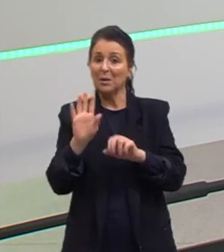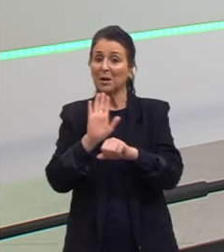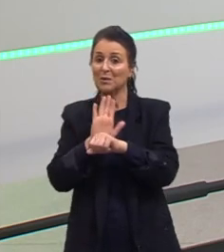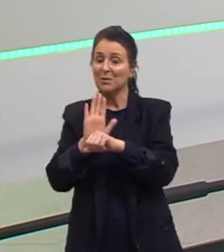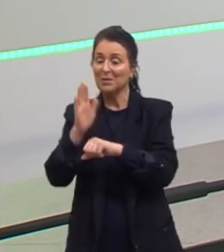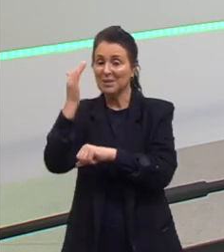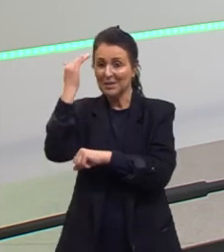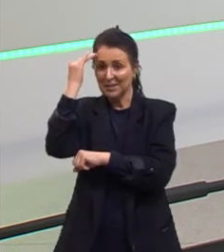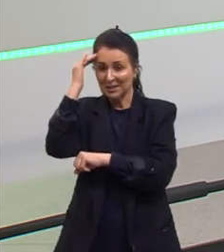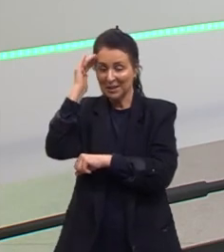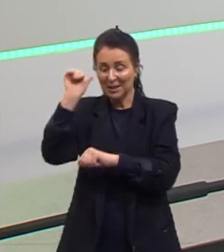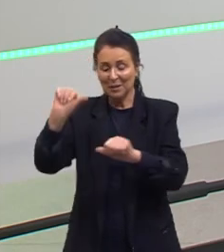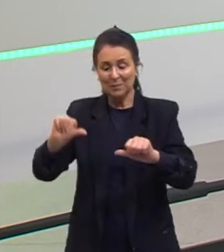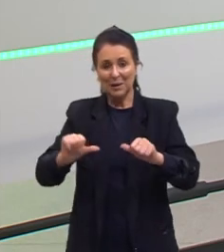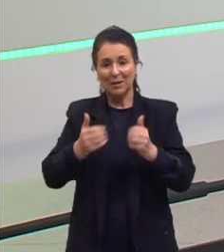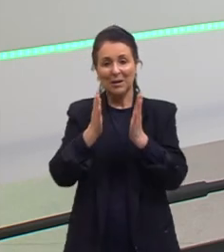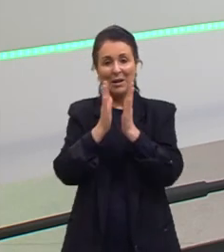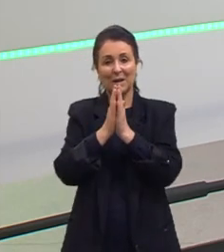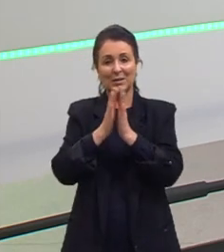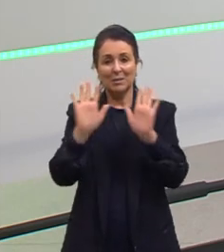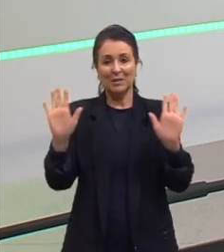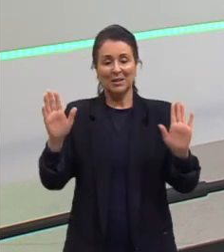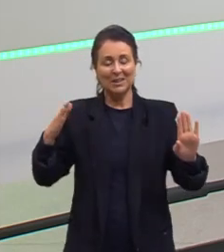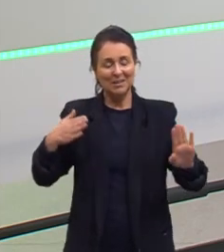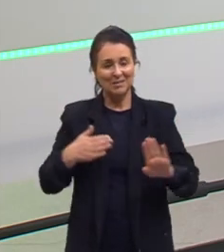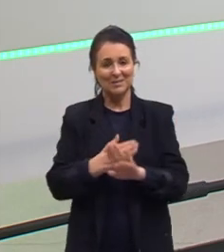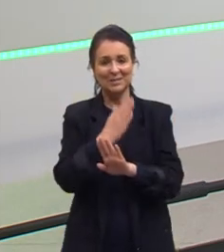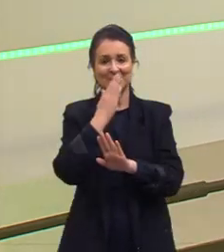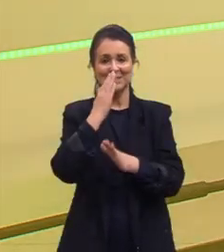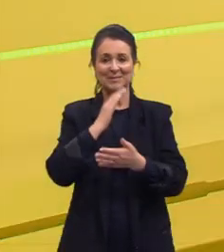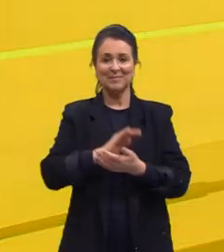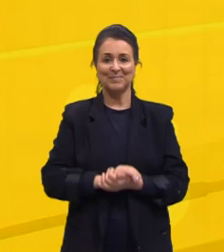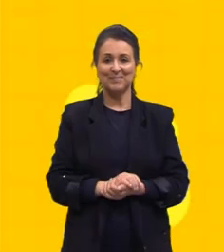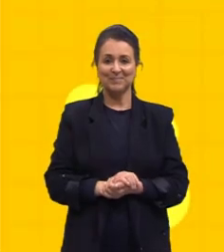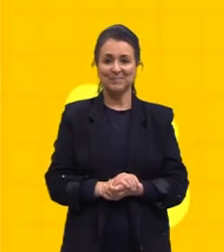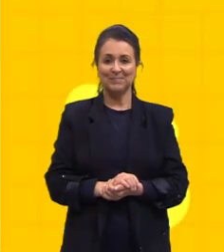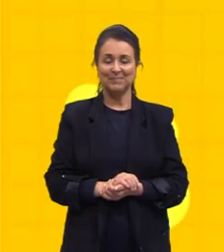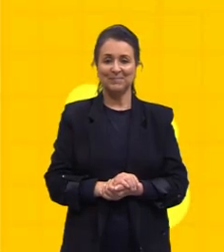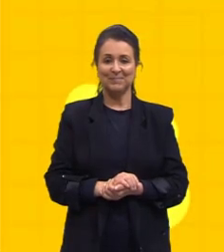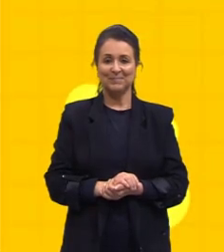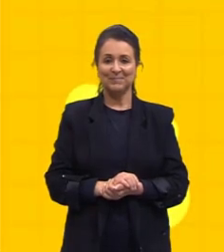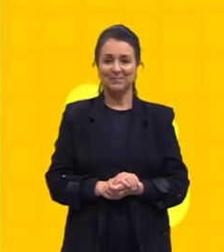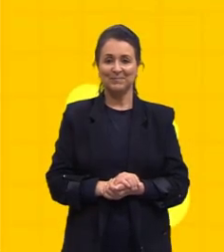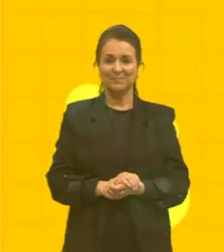a entender um pouquinho melhor a isomeria. Partiu passar! e